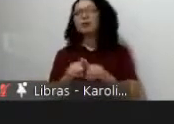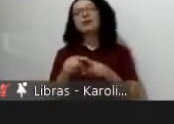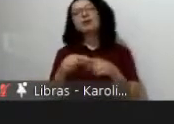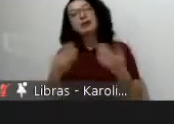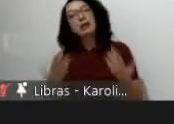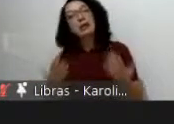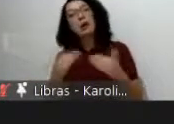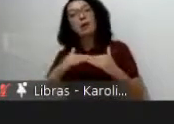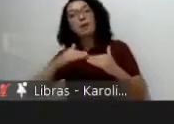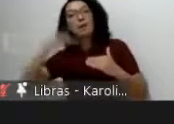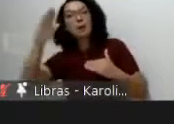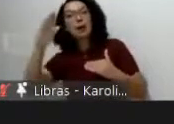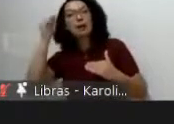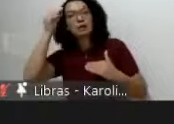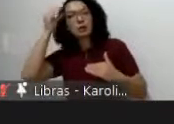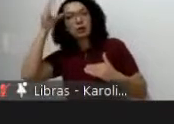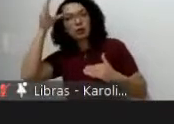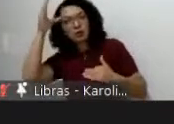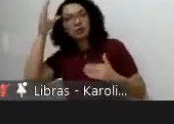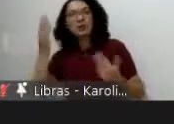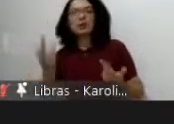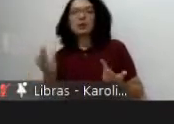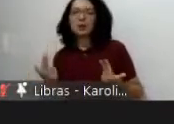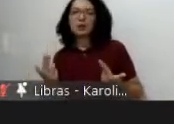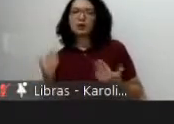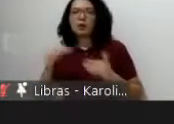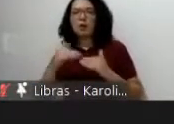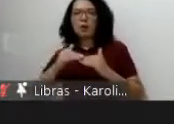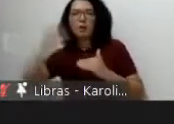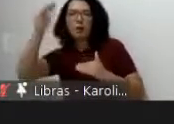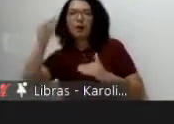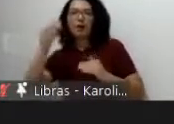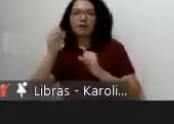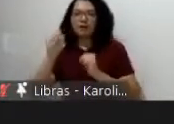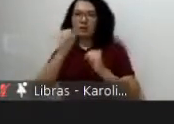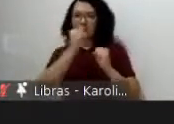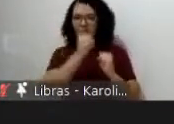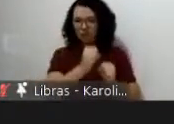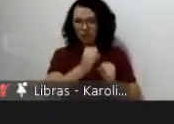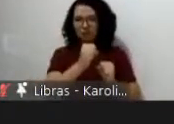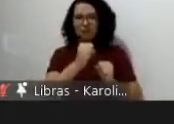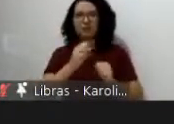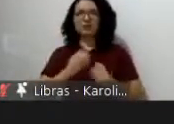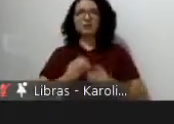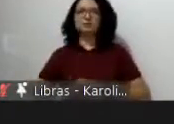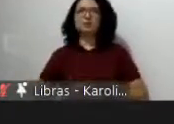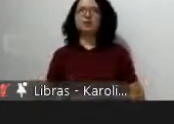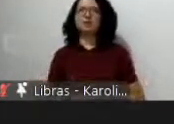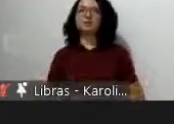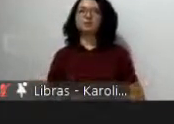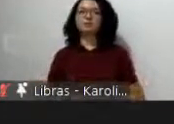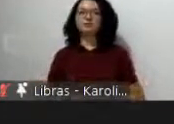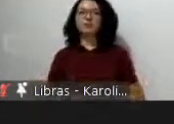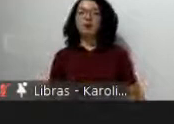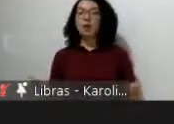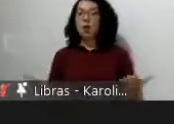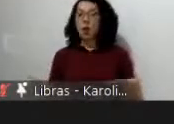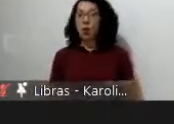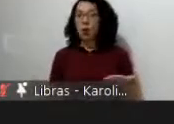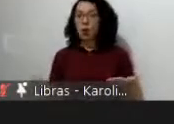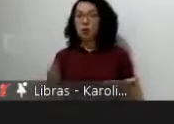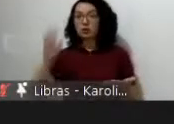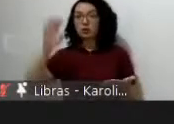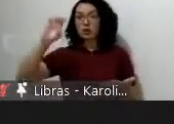mas são mais diversos procuram adaptar-se na Europa hoje temos centros de estudos latino